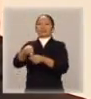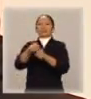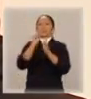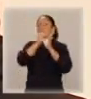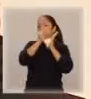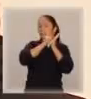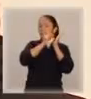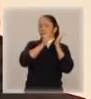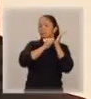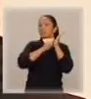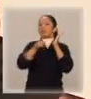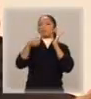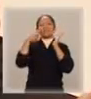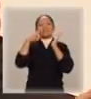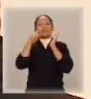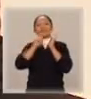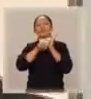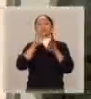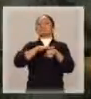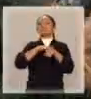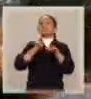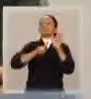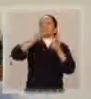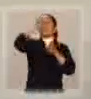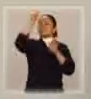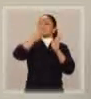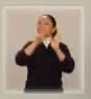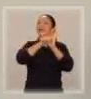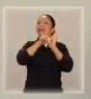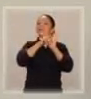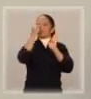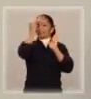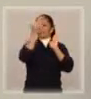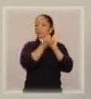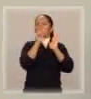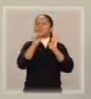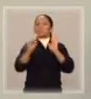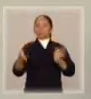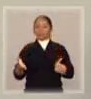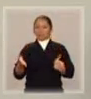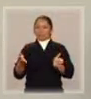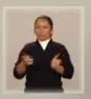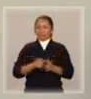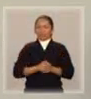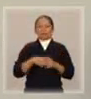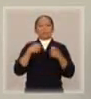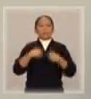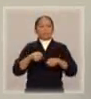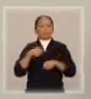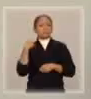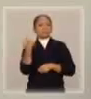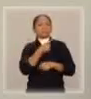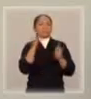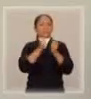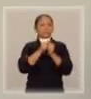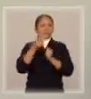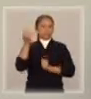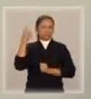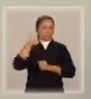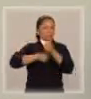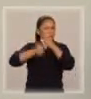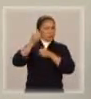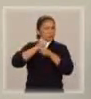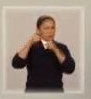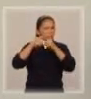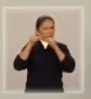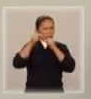aplicar as sanções previstas em leis. Há sete anos, o radialista Cláudio Ferreira conseguiu, na Justiça de